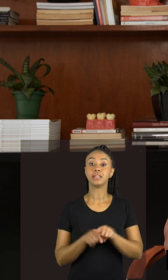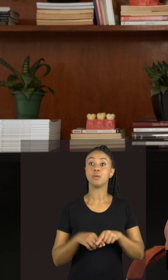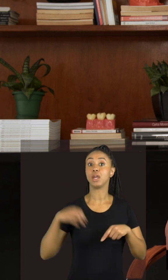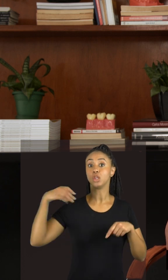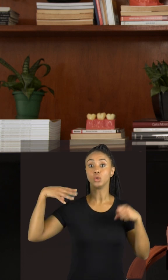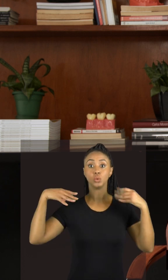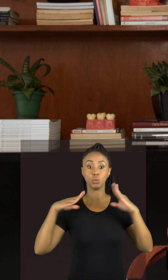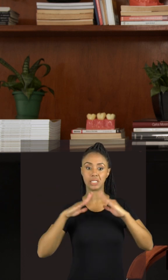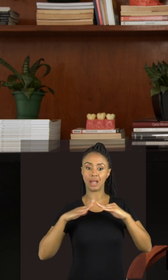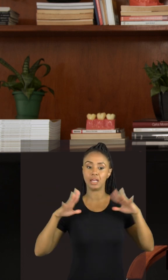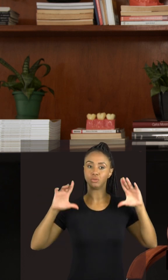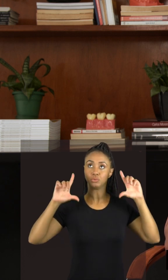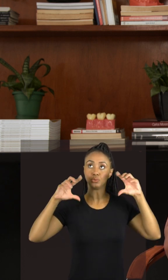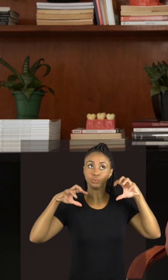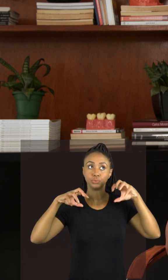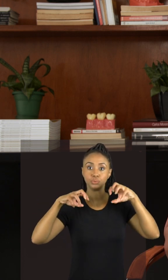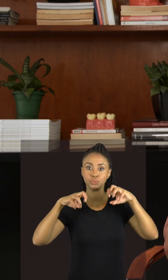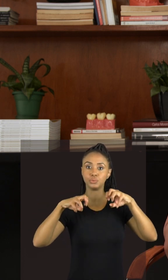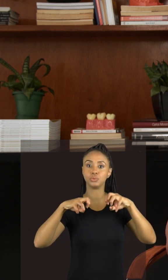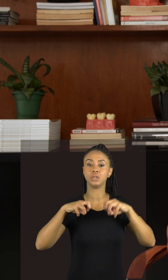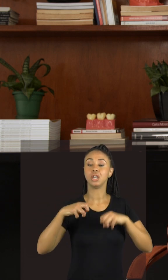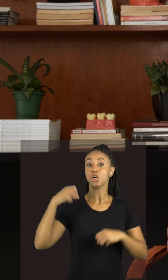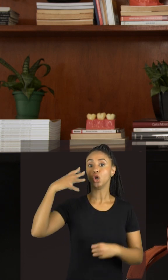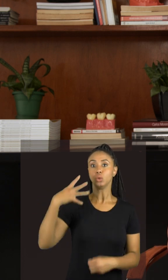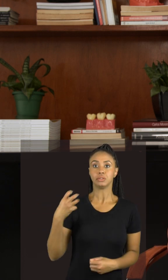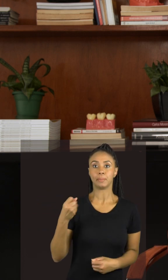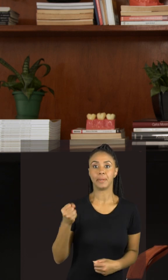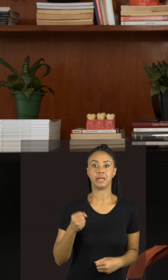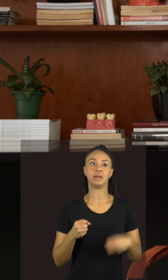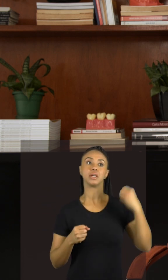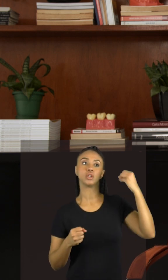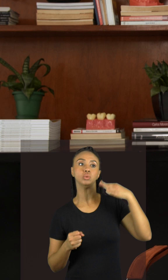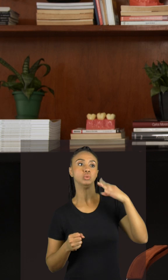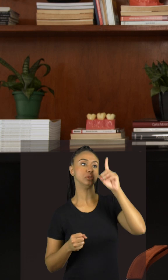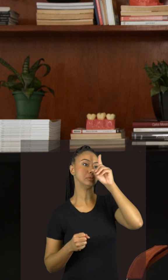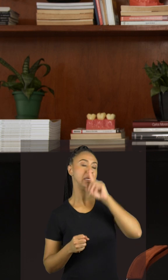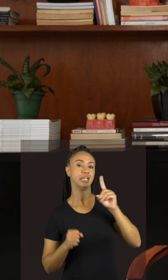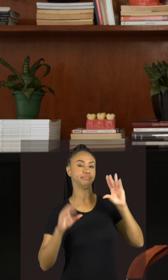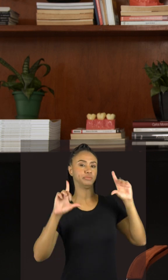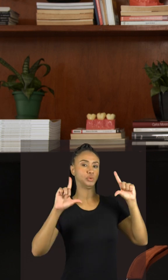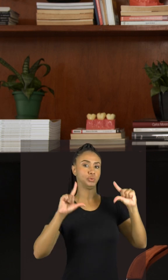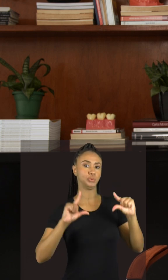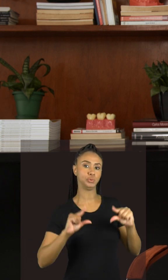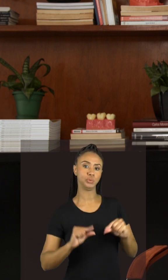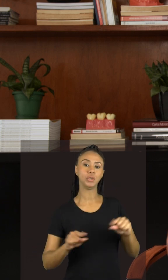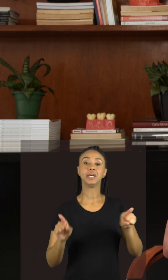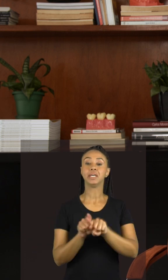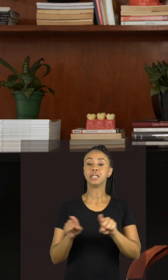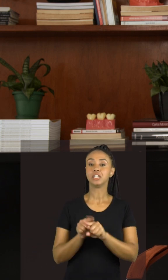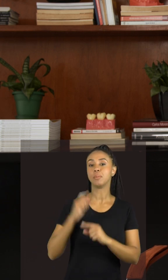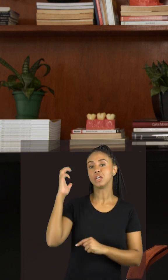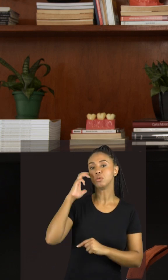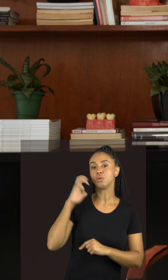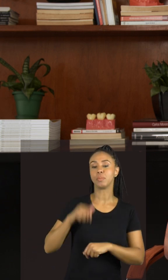da iluminação da minha casa, eu não gosto de luz branca, luz amarela. Eu gosto de tomar banho com um